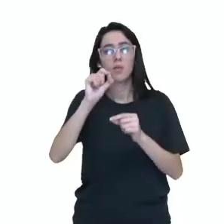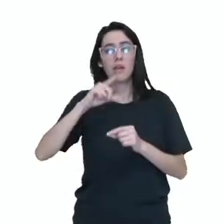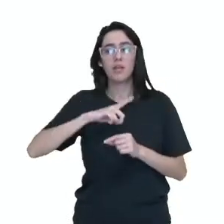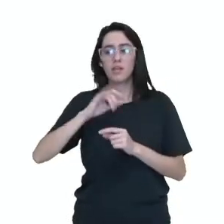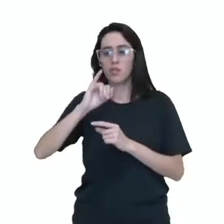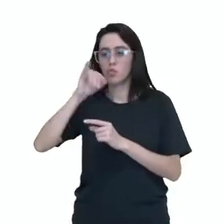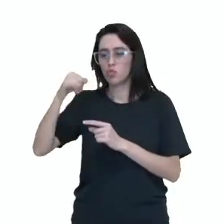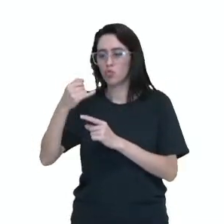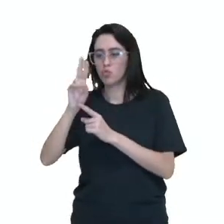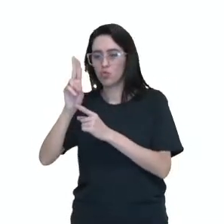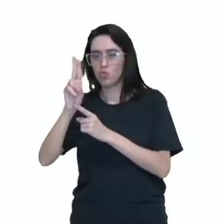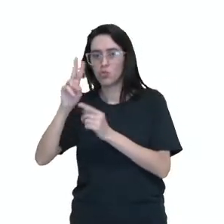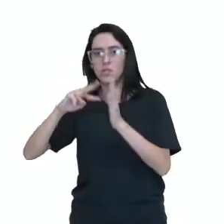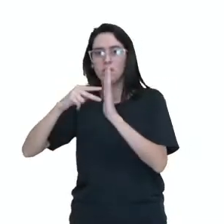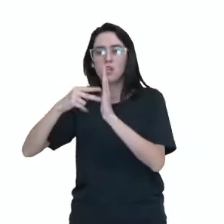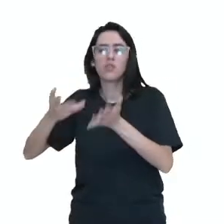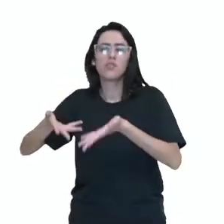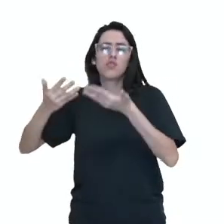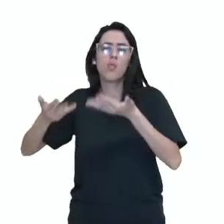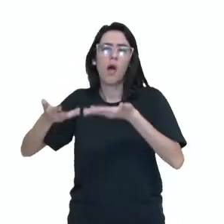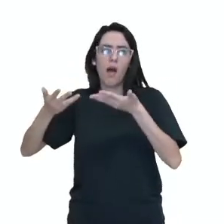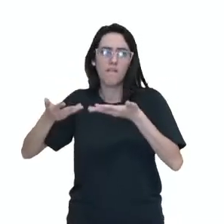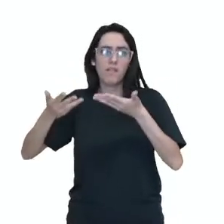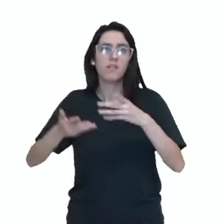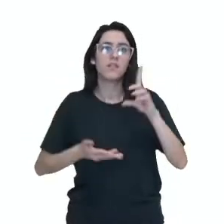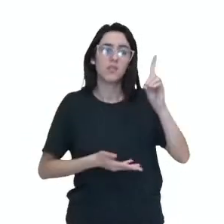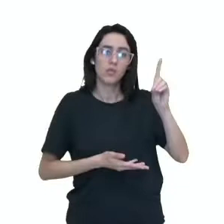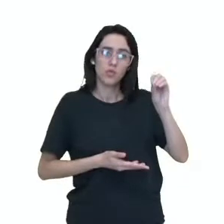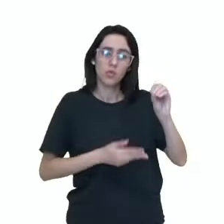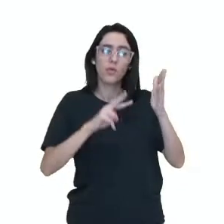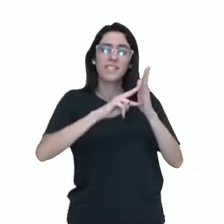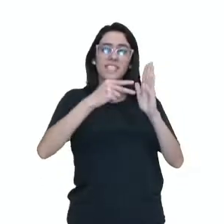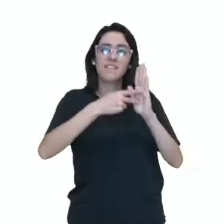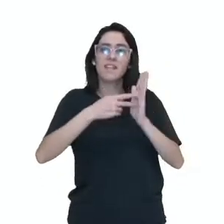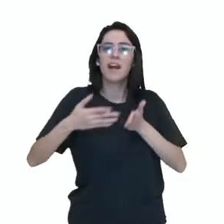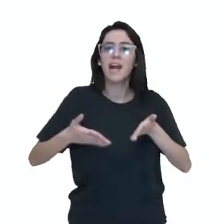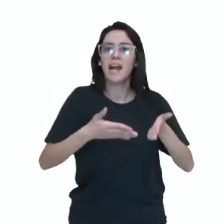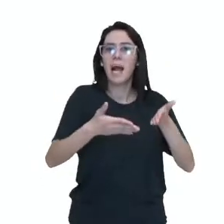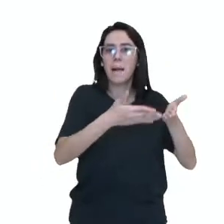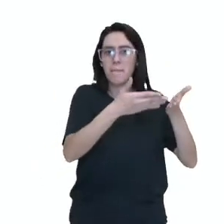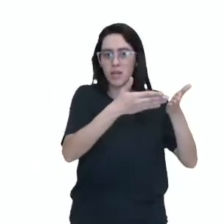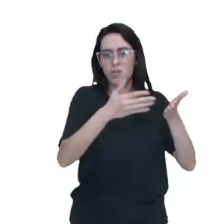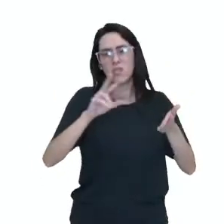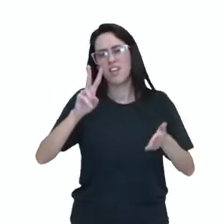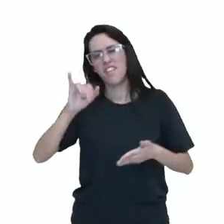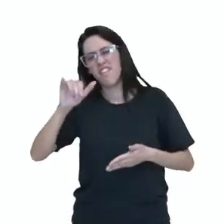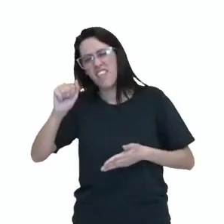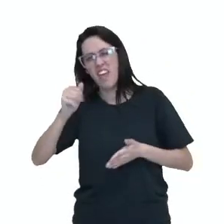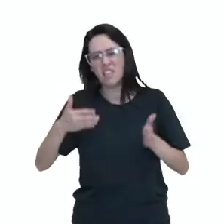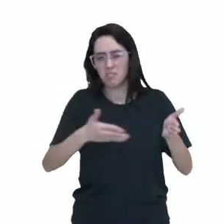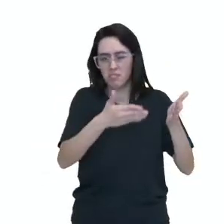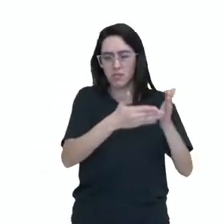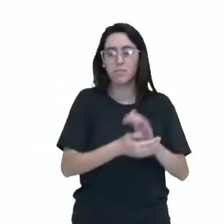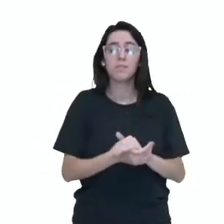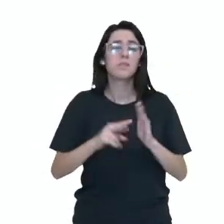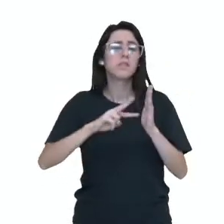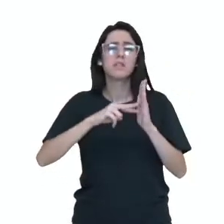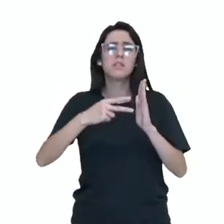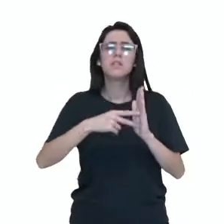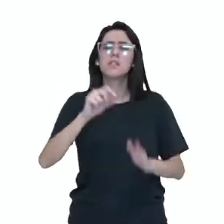palavras, ju que significa suave e do, caminho ou via, e significa